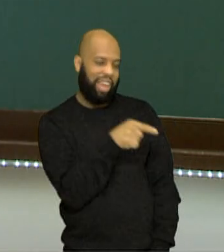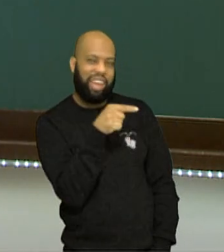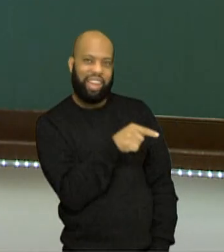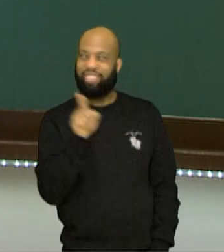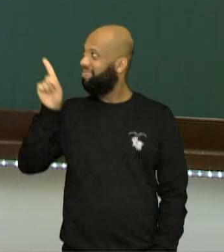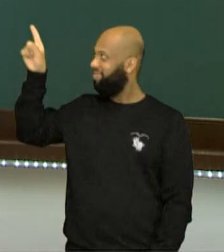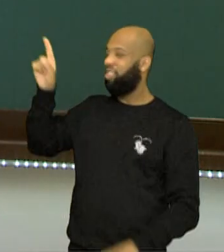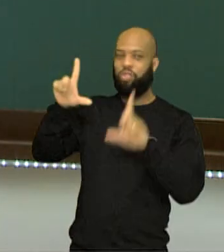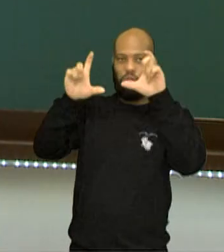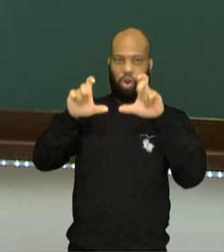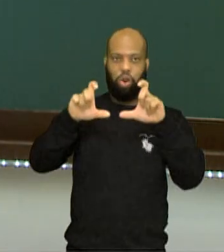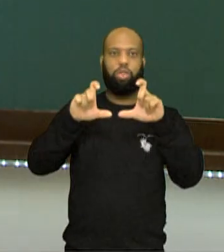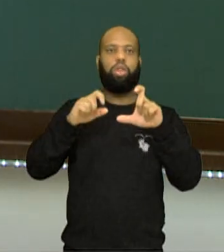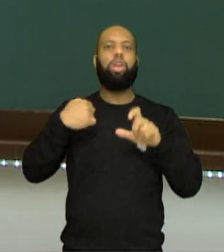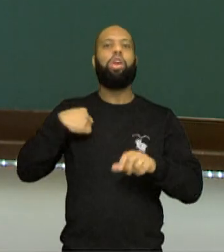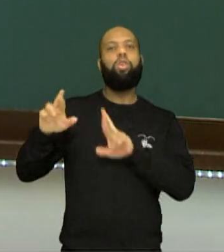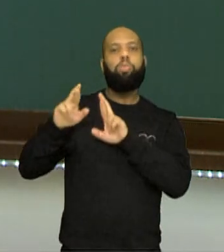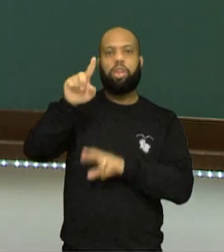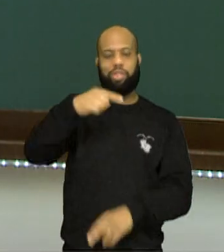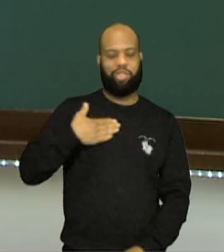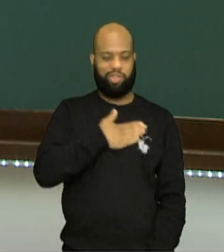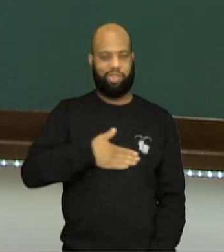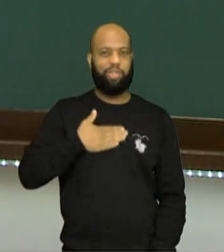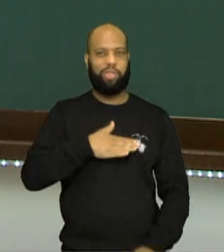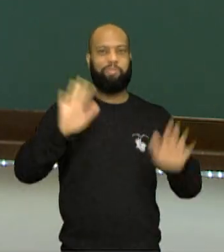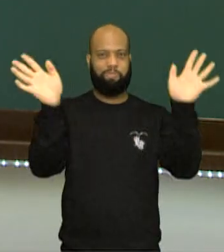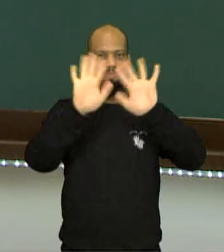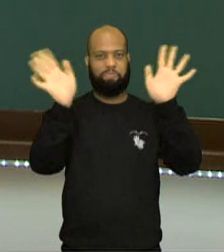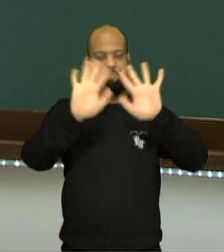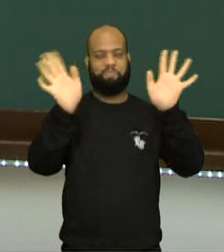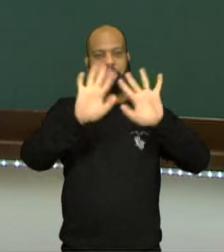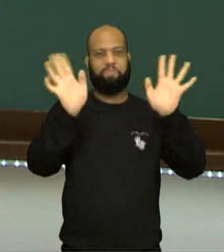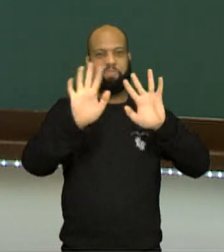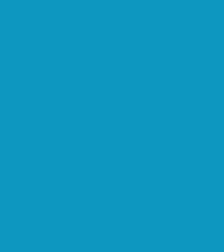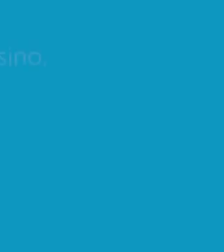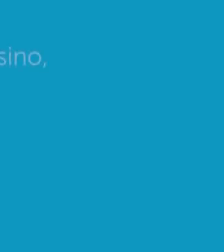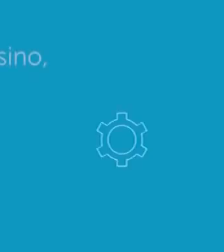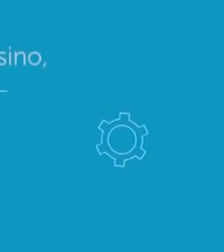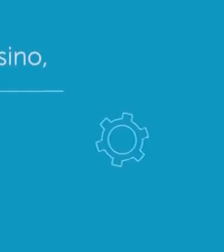e suas contribuições. Espero que você tenha gostado e até breve!